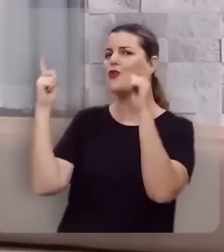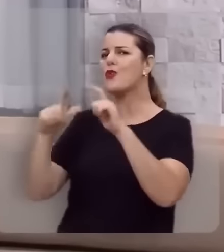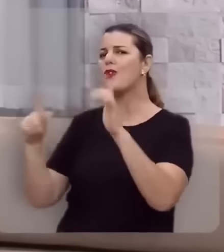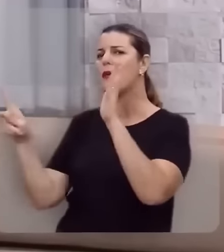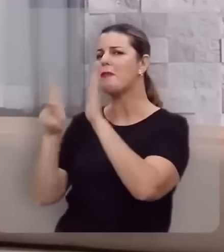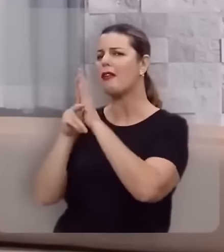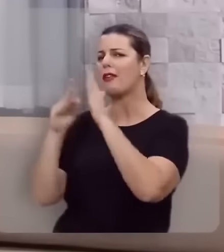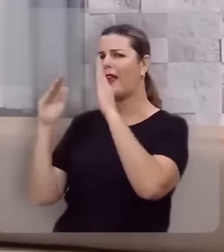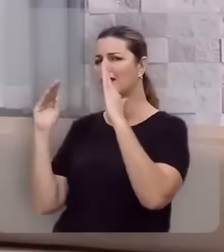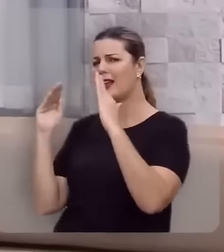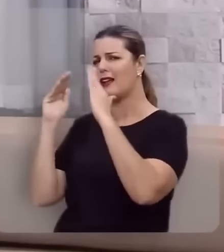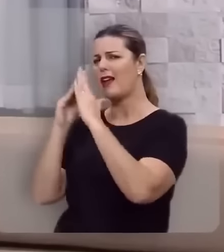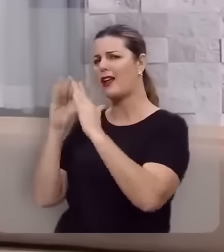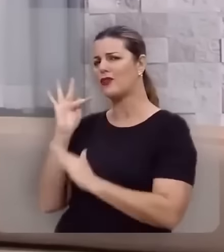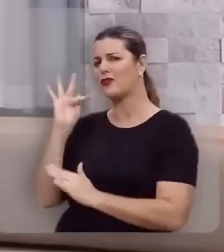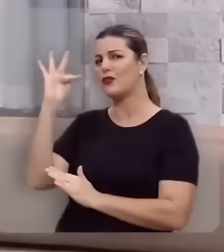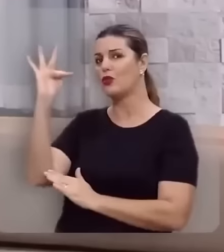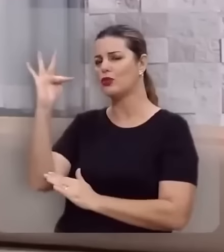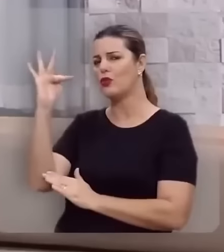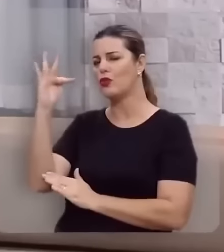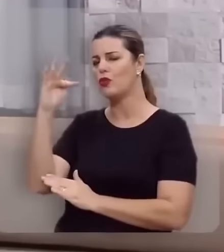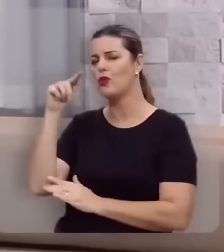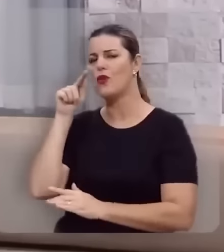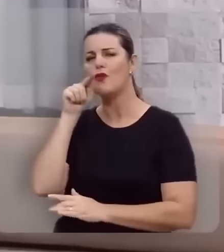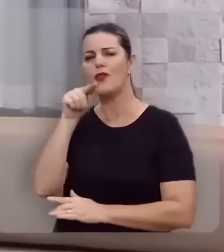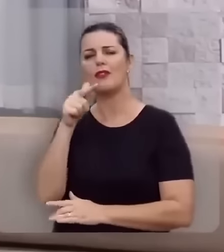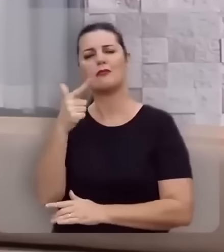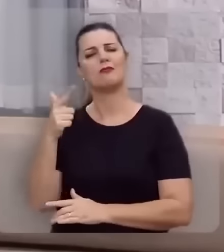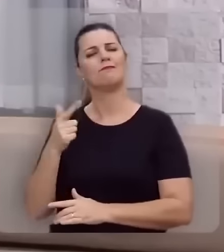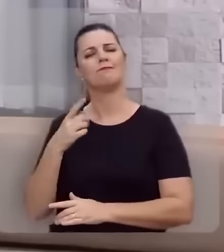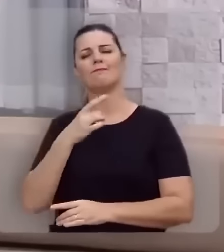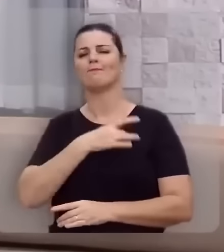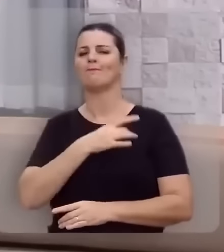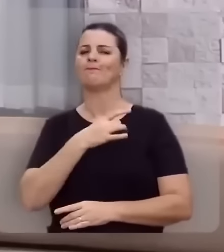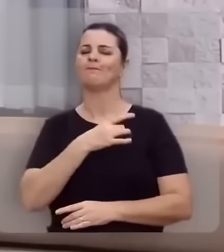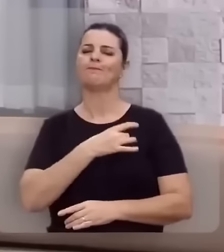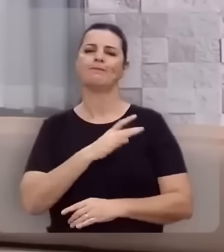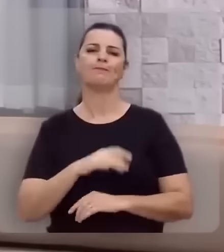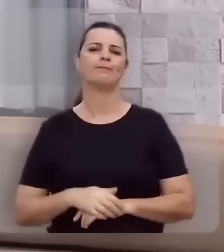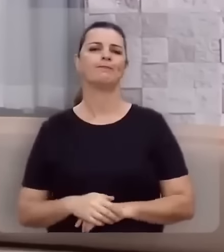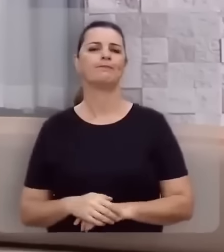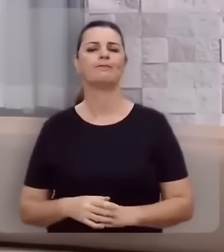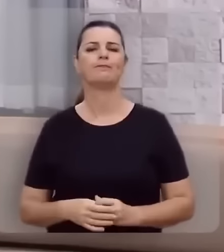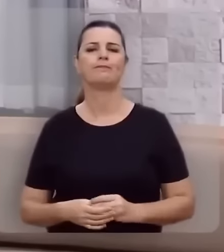a sua casa, o seu lar, a sua pátria, você não tem medo.